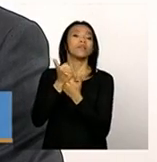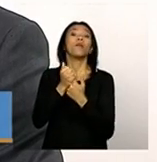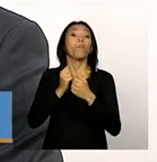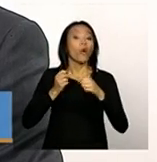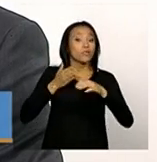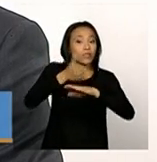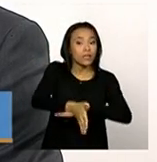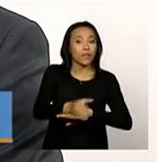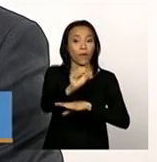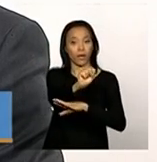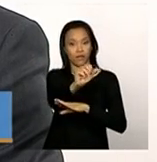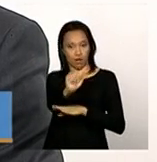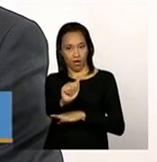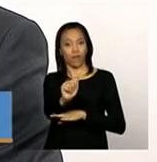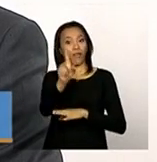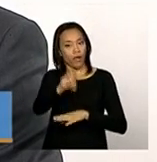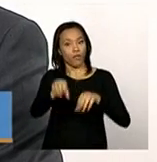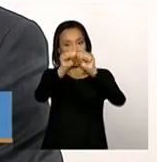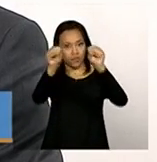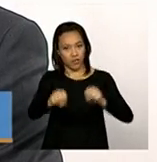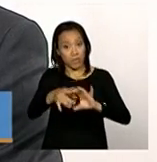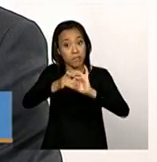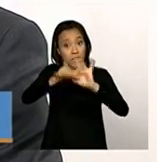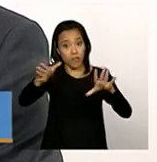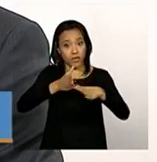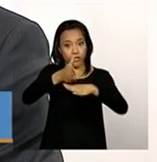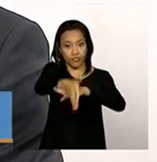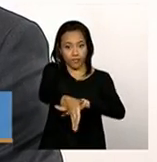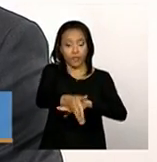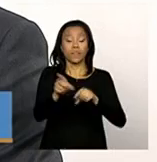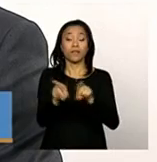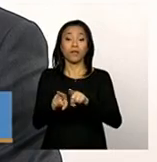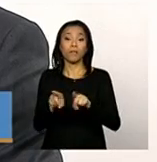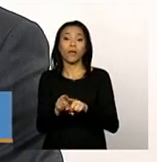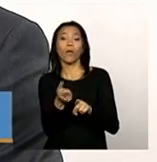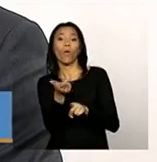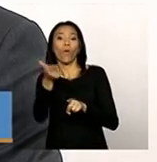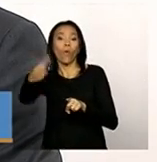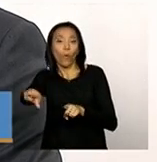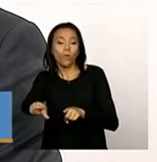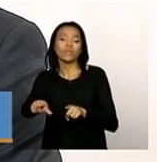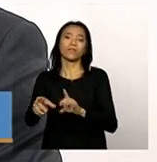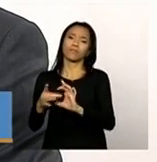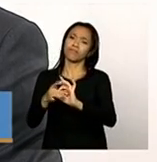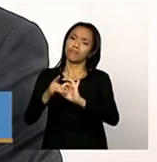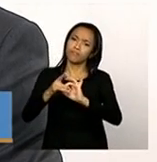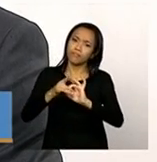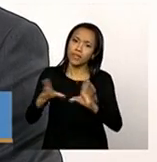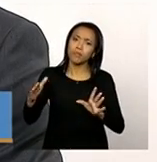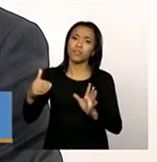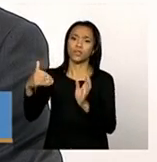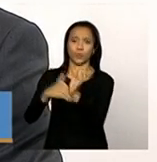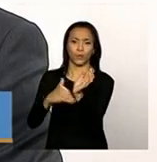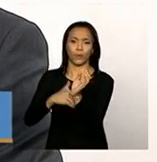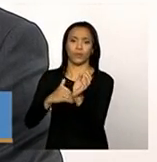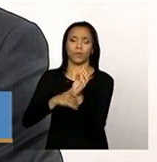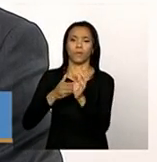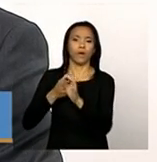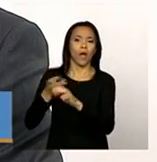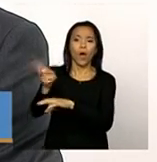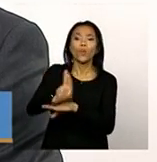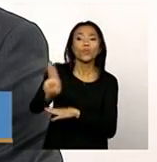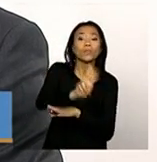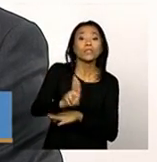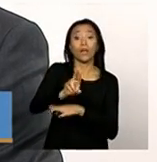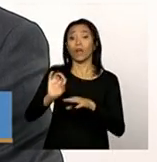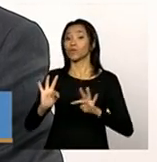sistema de autenticação e autorização, ele fornece um mecanismo de gestão, de concessão de acesso aos nossos sistemas. Então,